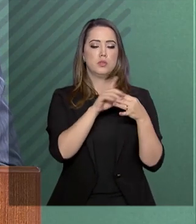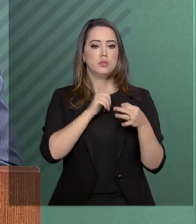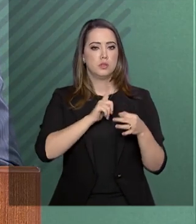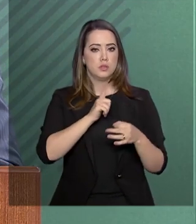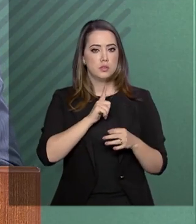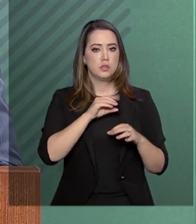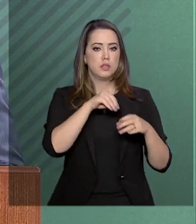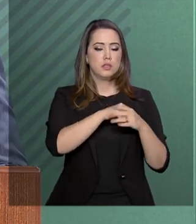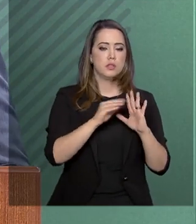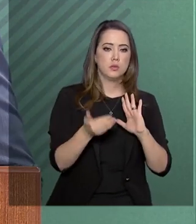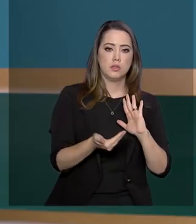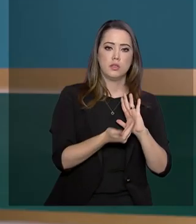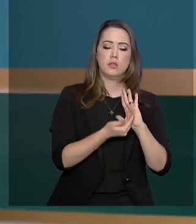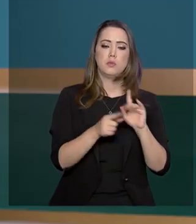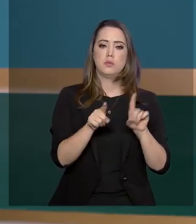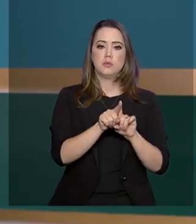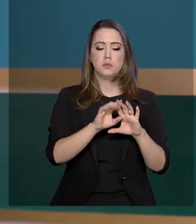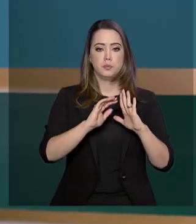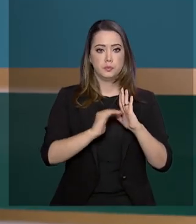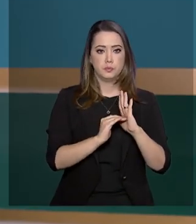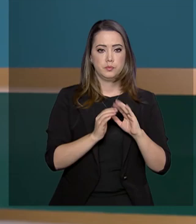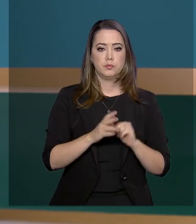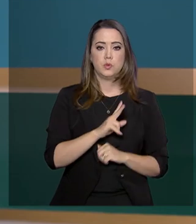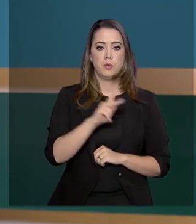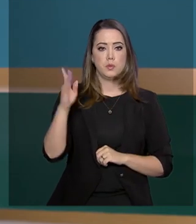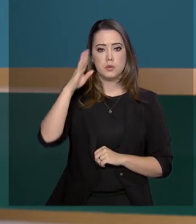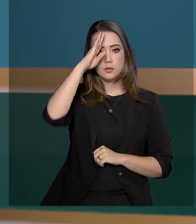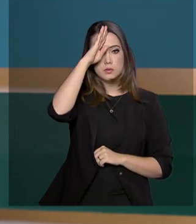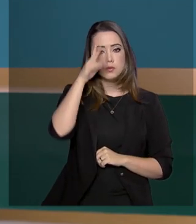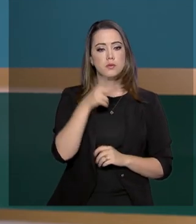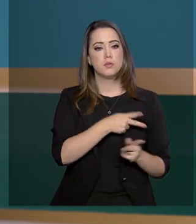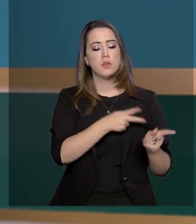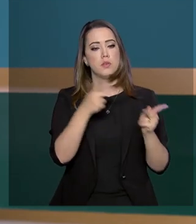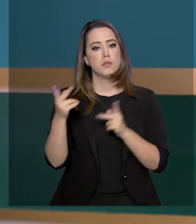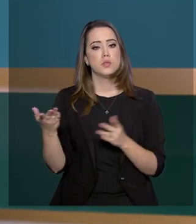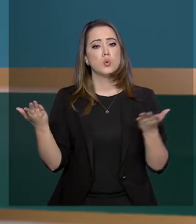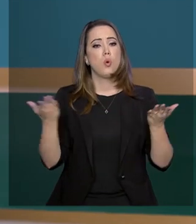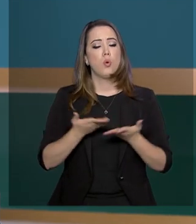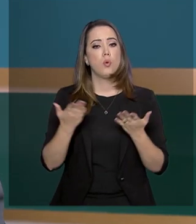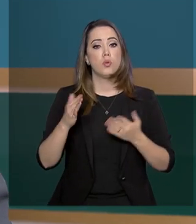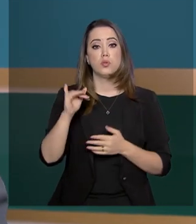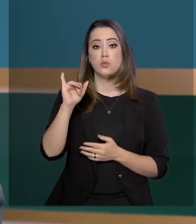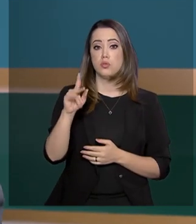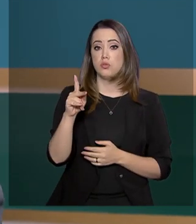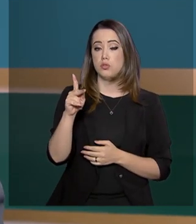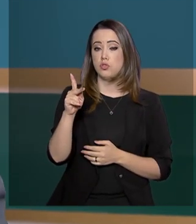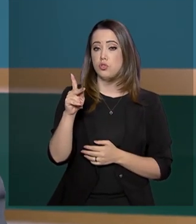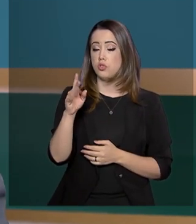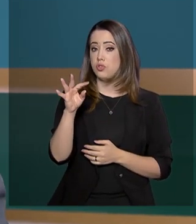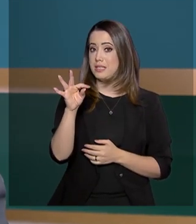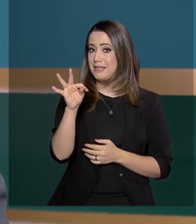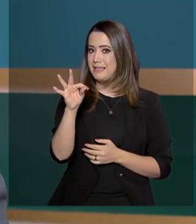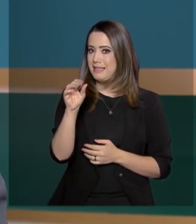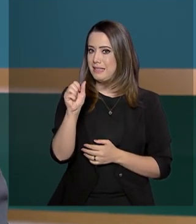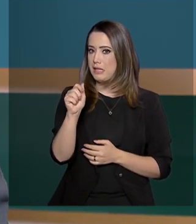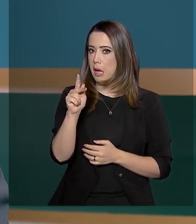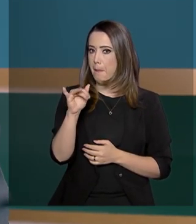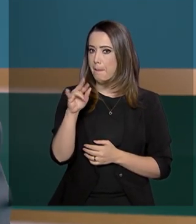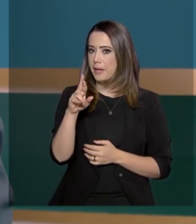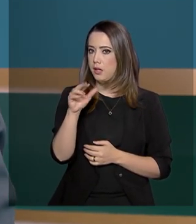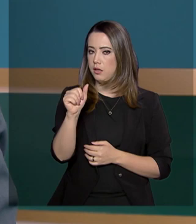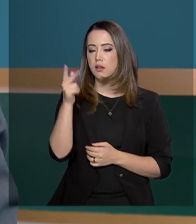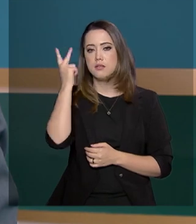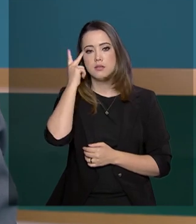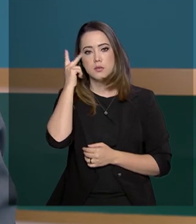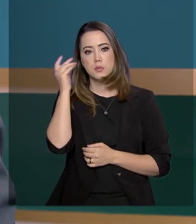na Câmara e no Senado. E o presidente Jair Bolsonaro visitou hoje em Itapira, São Paulo, um novo laboratório que